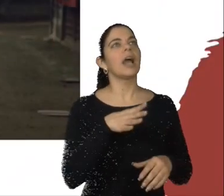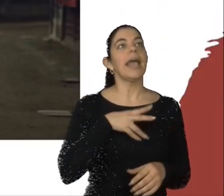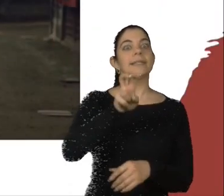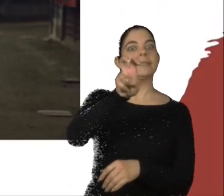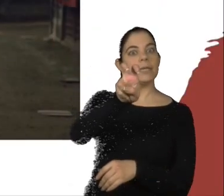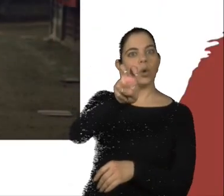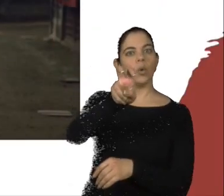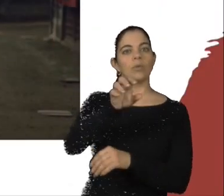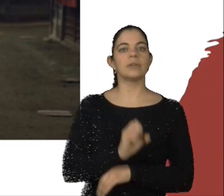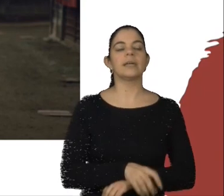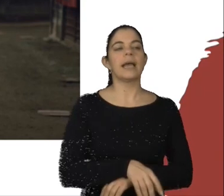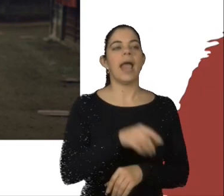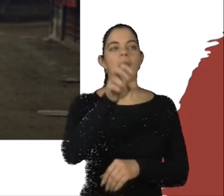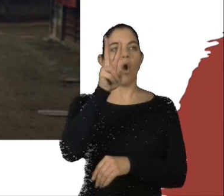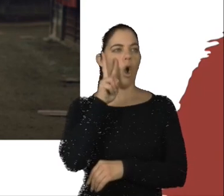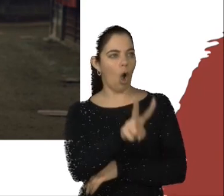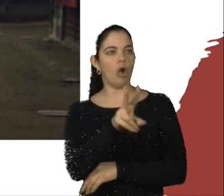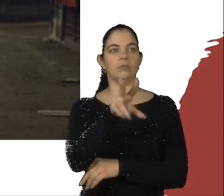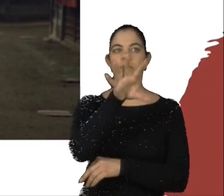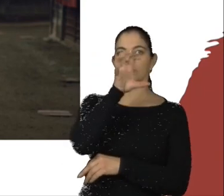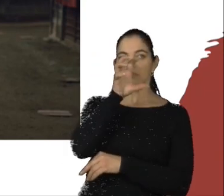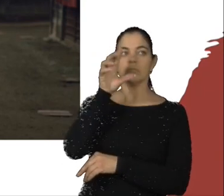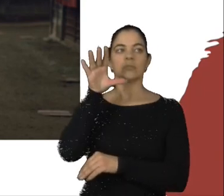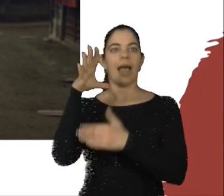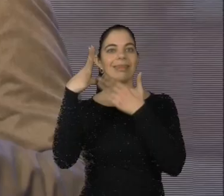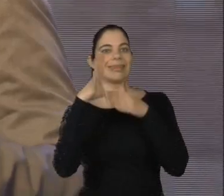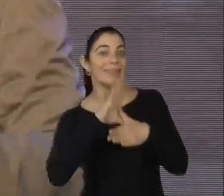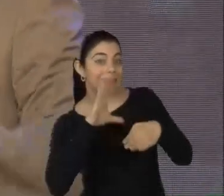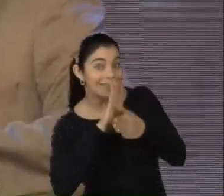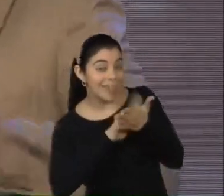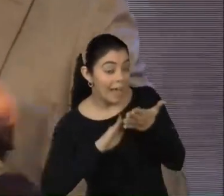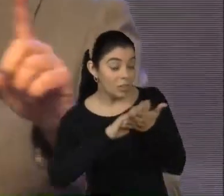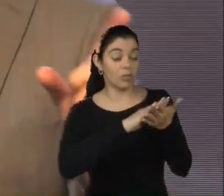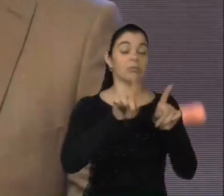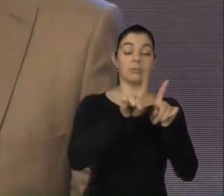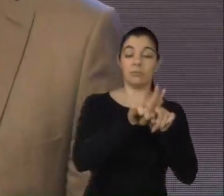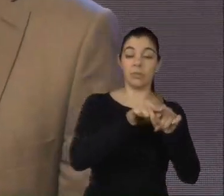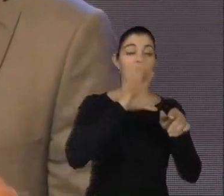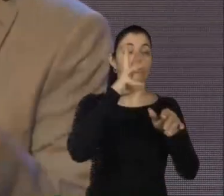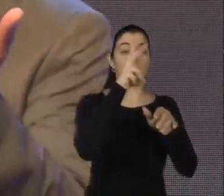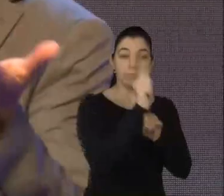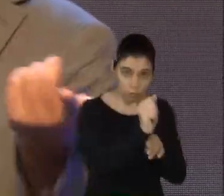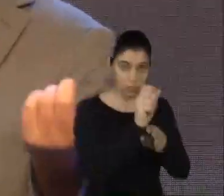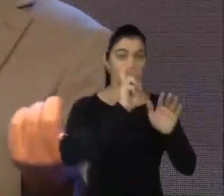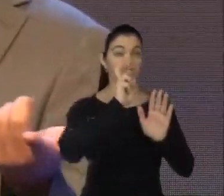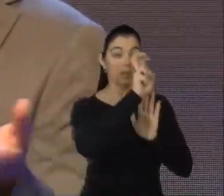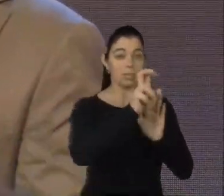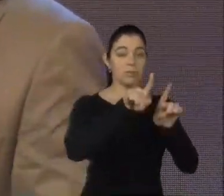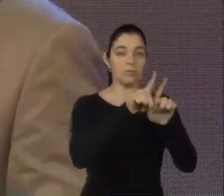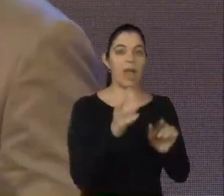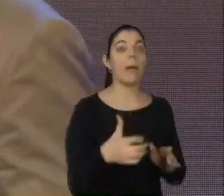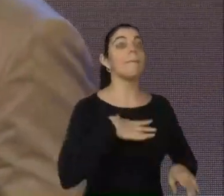olfato, paladar, tato, audição, mas, na verdade, através de uma percepção extrasensorial, que as mulheres chamam de